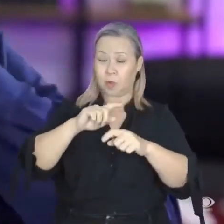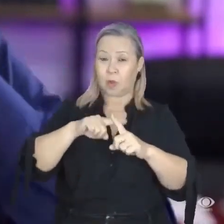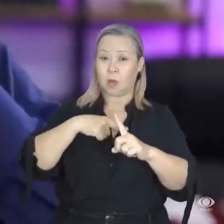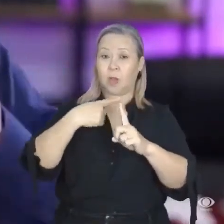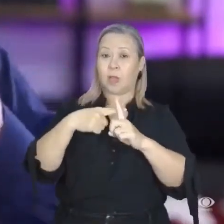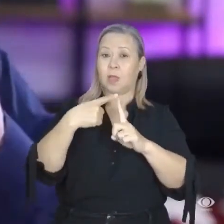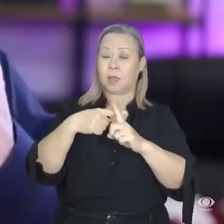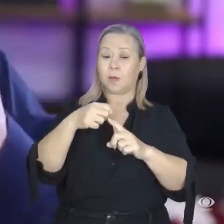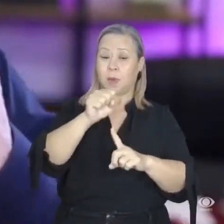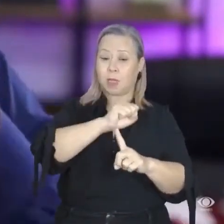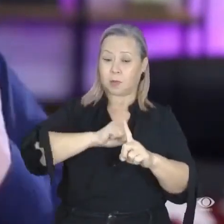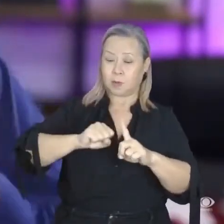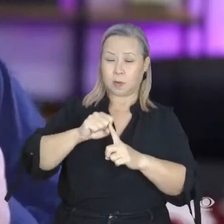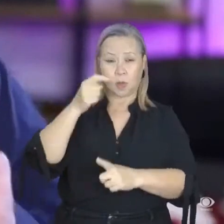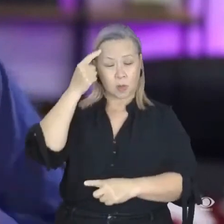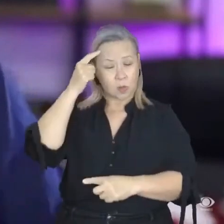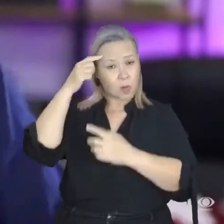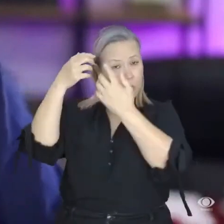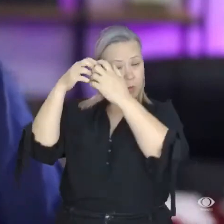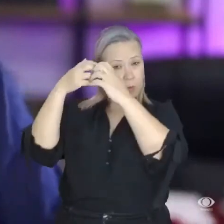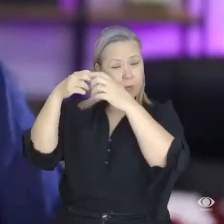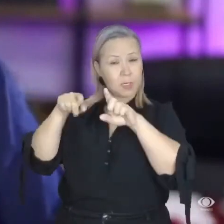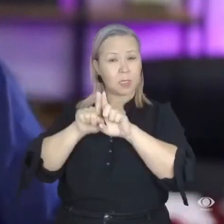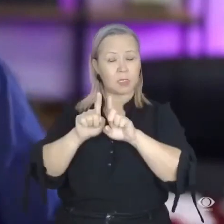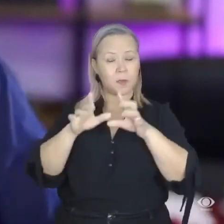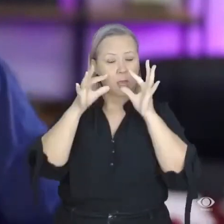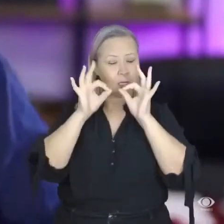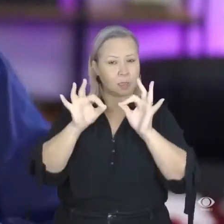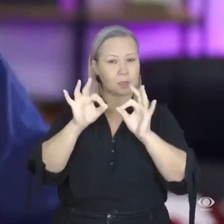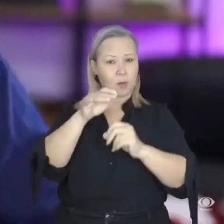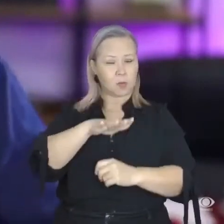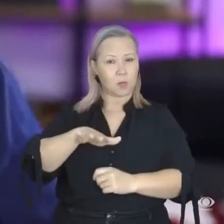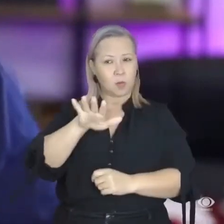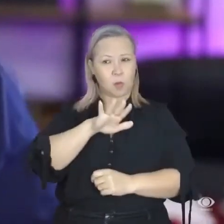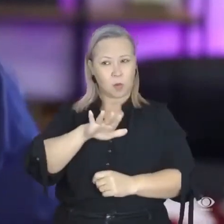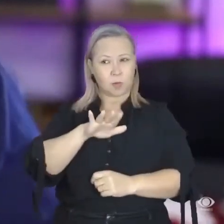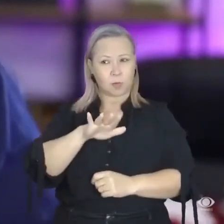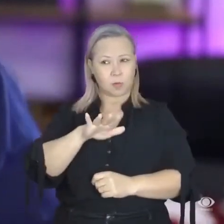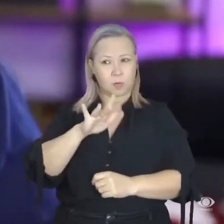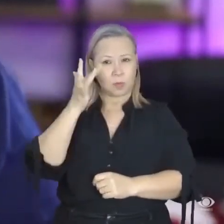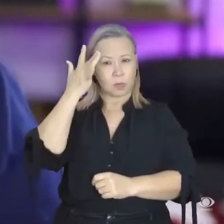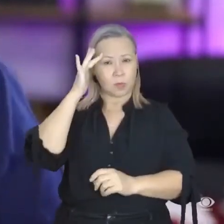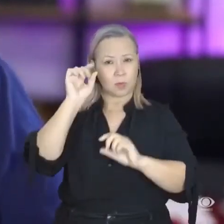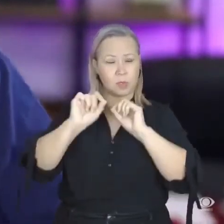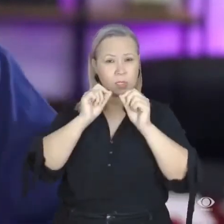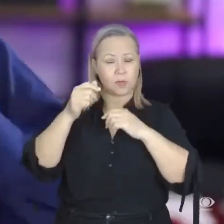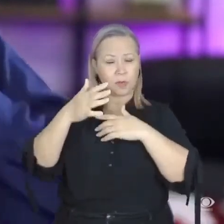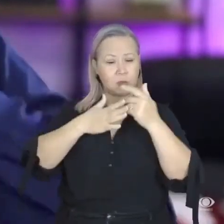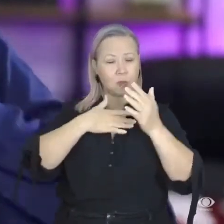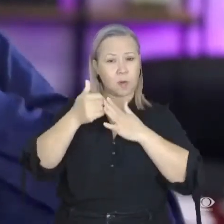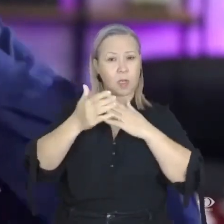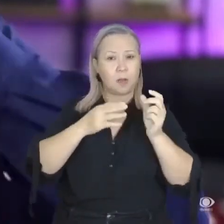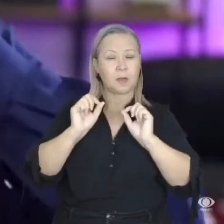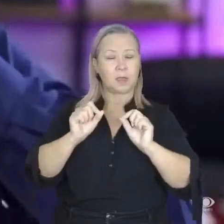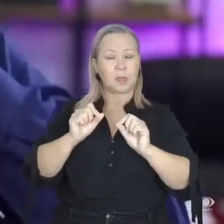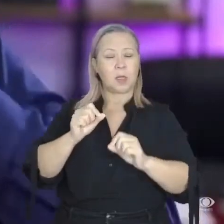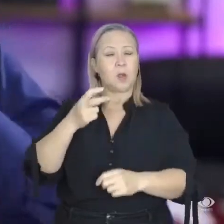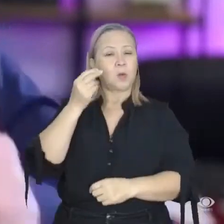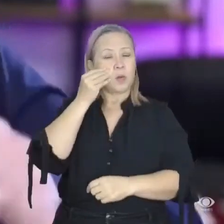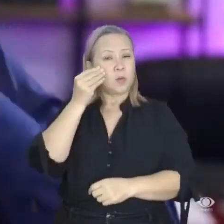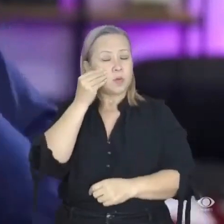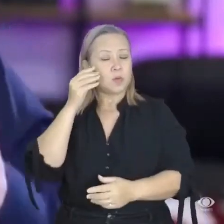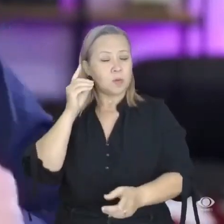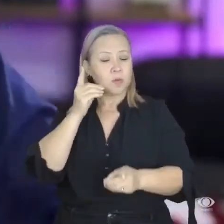Eu estou pensando, inclusive, presta atenção numa coisa que eu vou dizer para vocês, que eu não sei se eu vou conseguir colocar em prática. Eu estou tentando